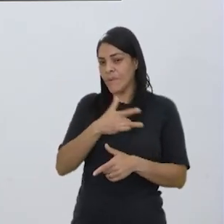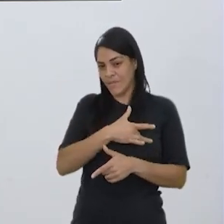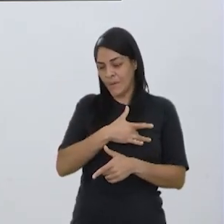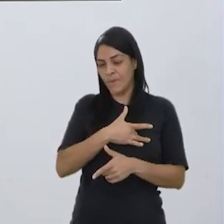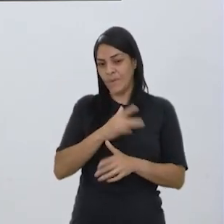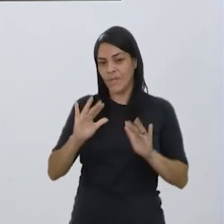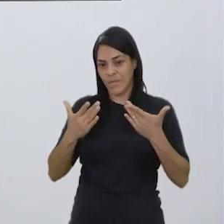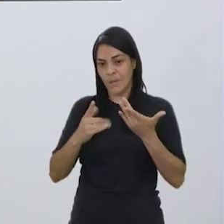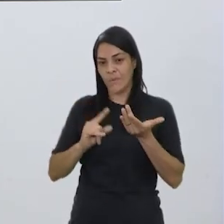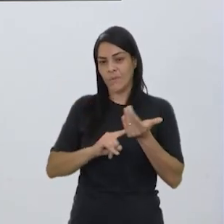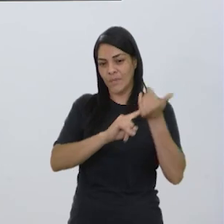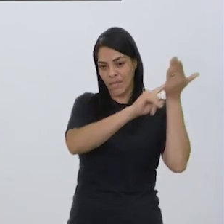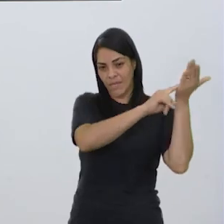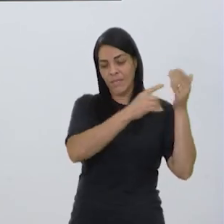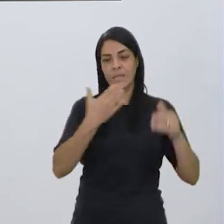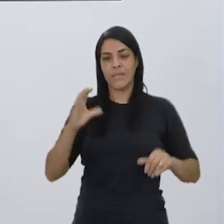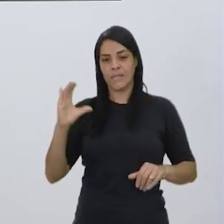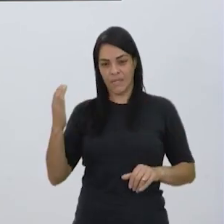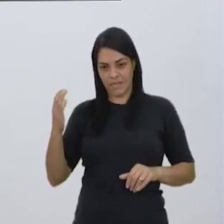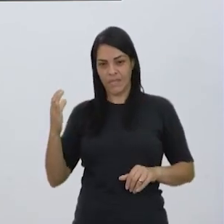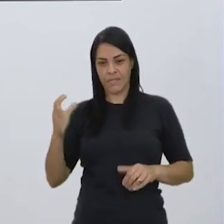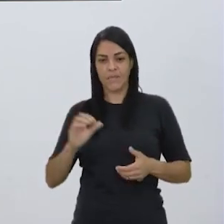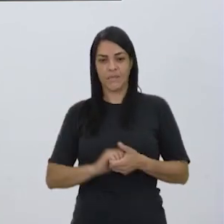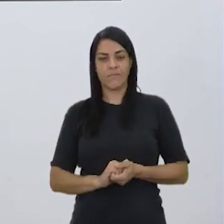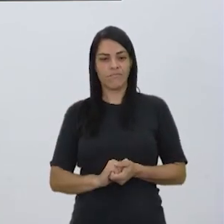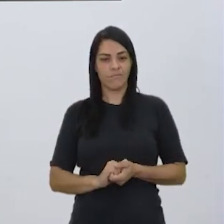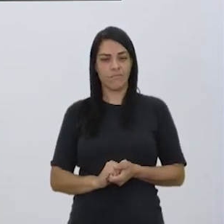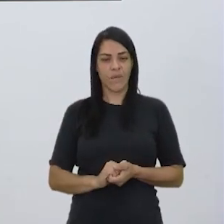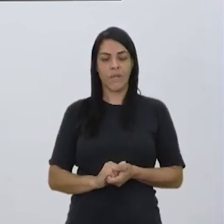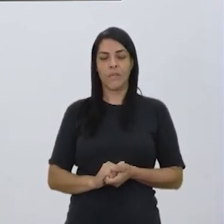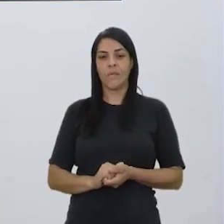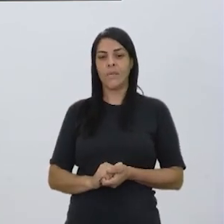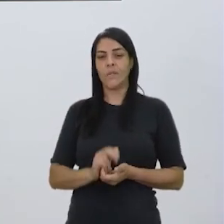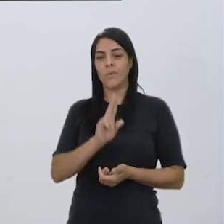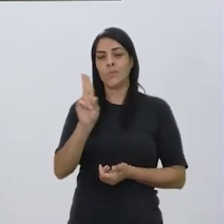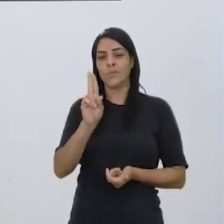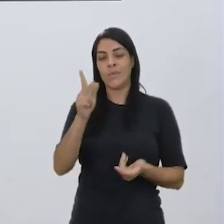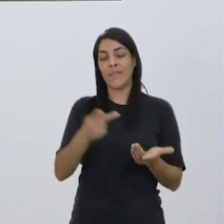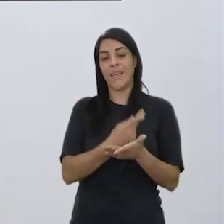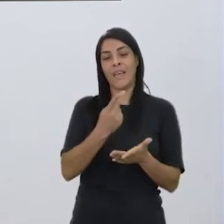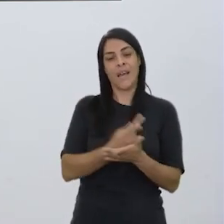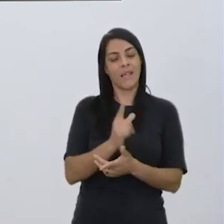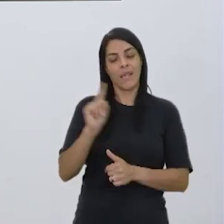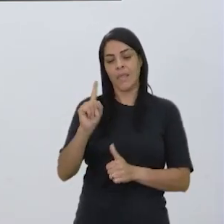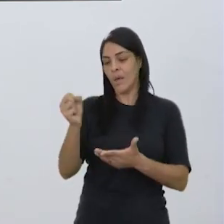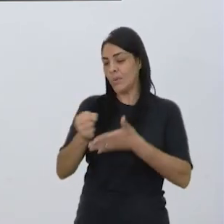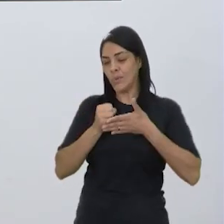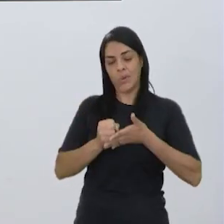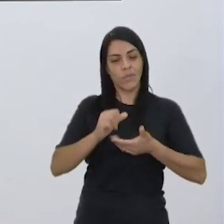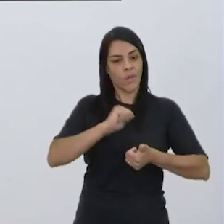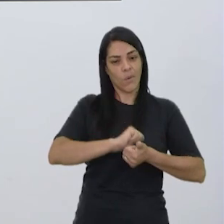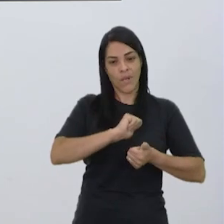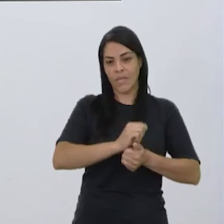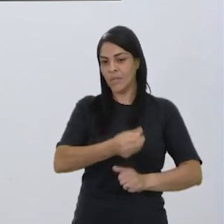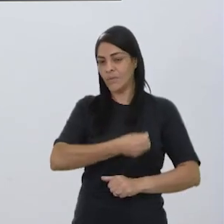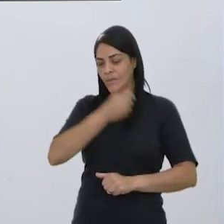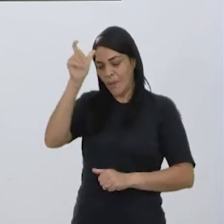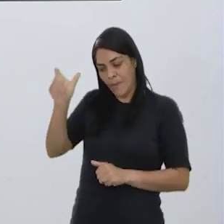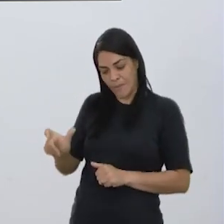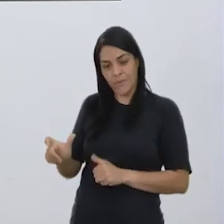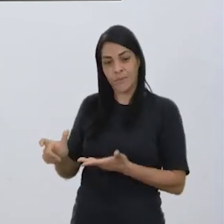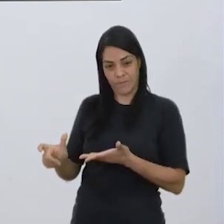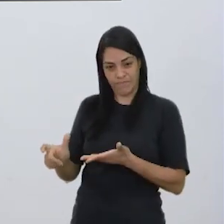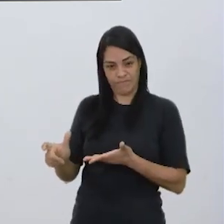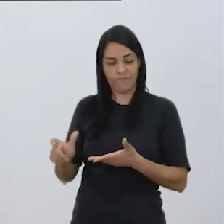ciência e tecnologia, vou colocar aqui mal usada, mal utilizada, não trouxe qualidade de vida para essa pessoa, tá bom?